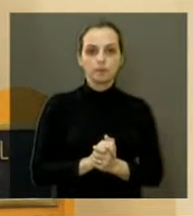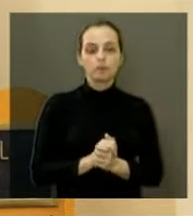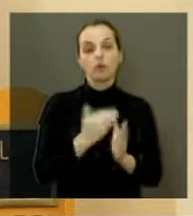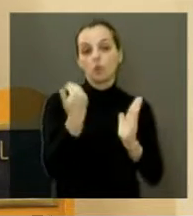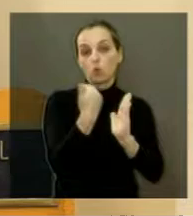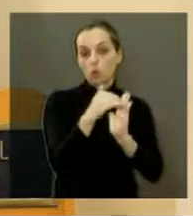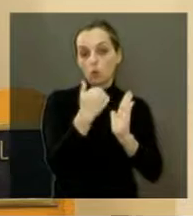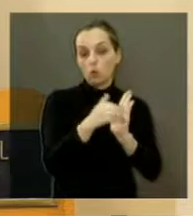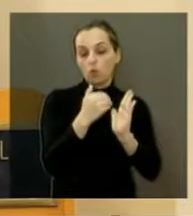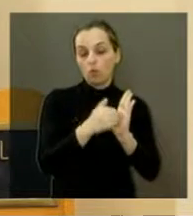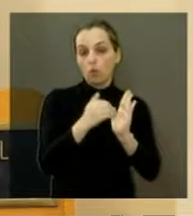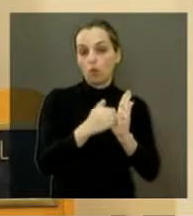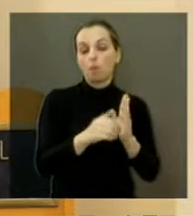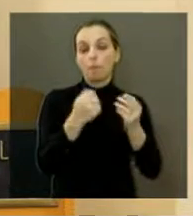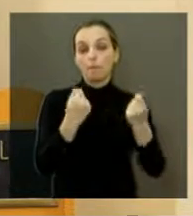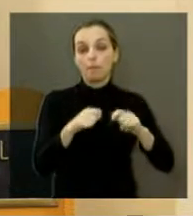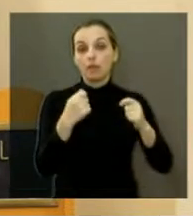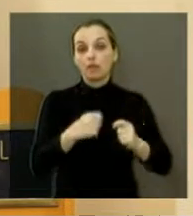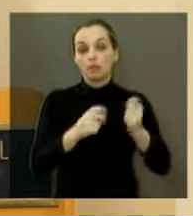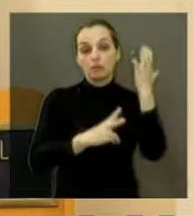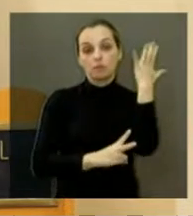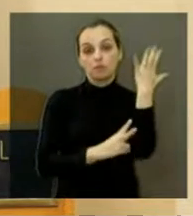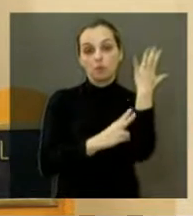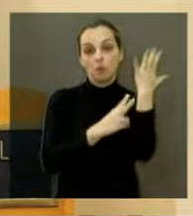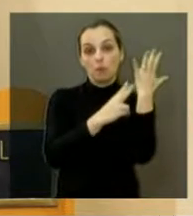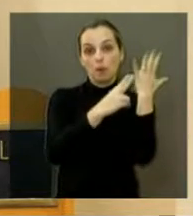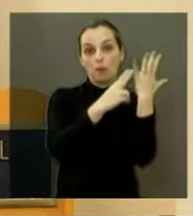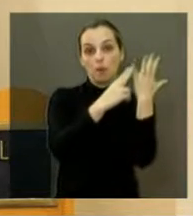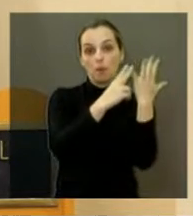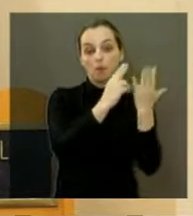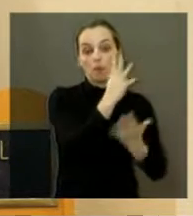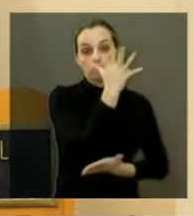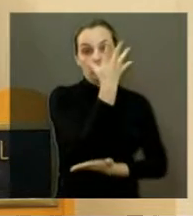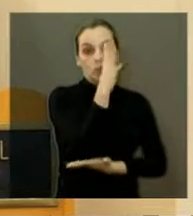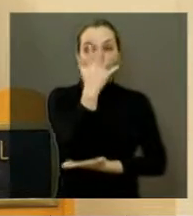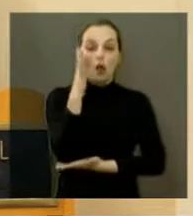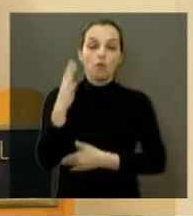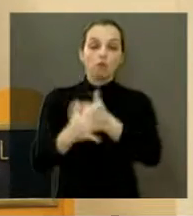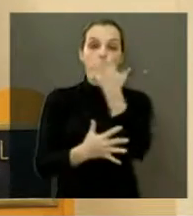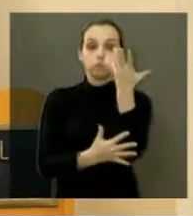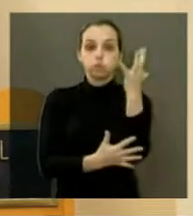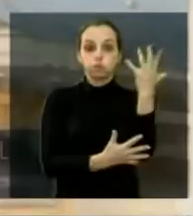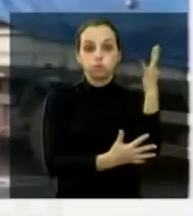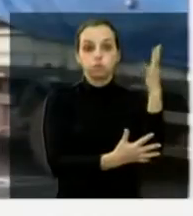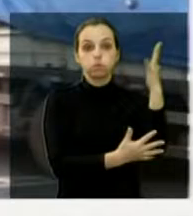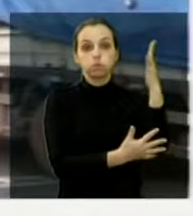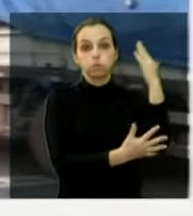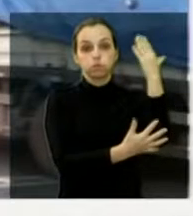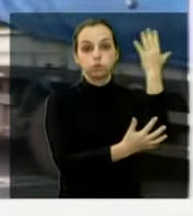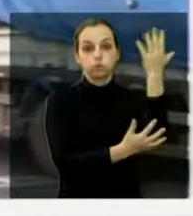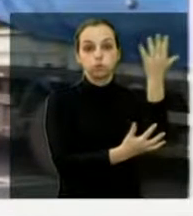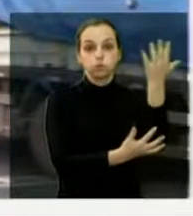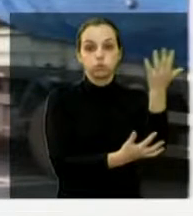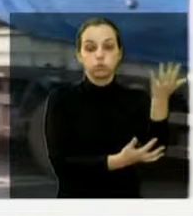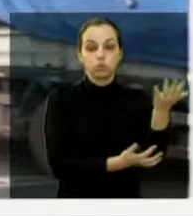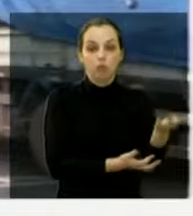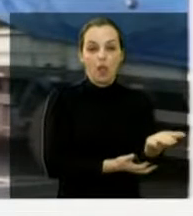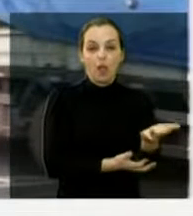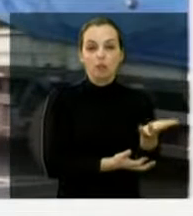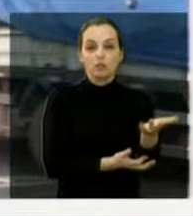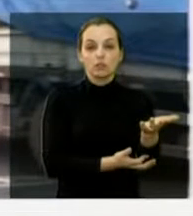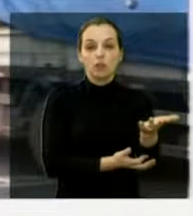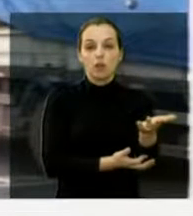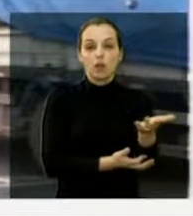cronograma aí de poda de árvores de grande porte, viu, Sidiac? Aquelas árvores que estão caindo por ocasião de chuvas, de